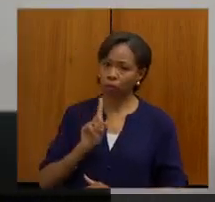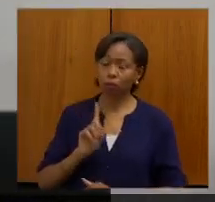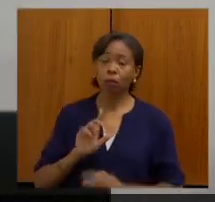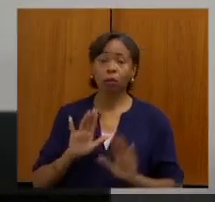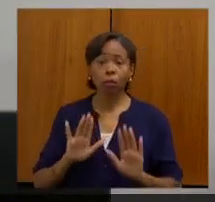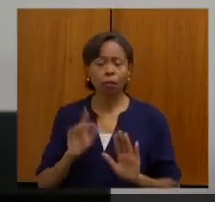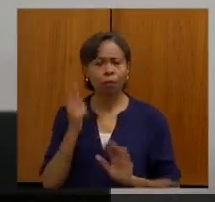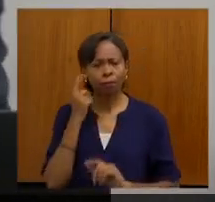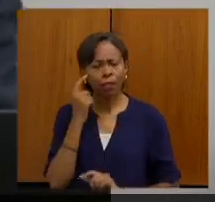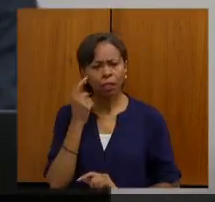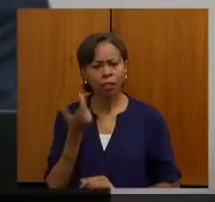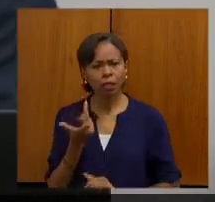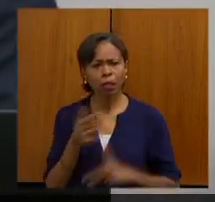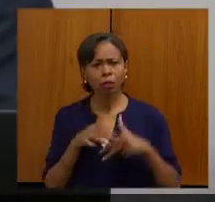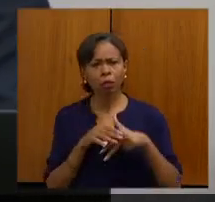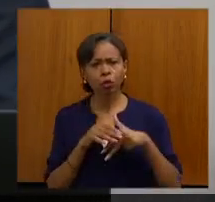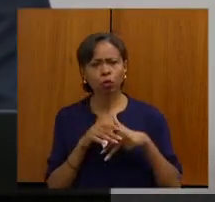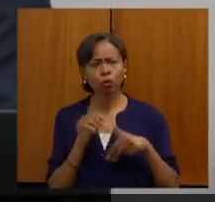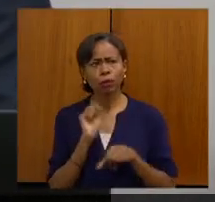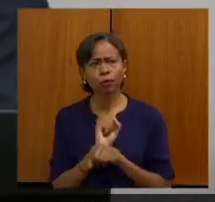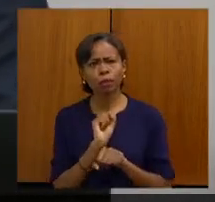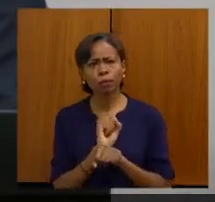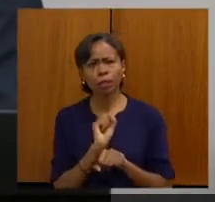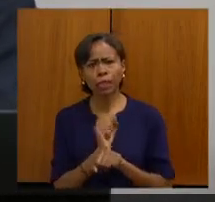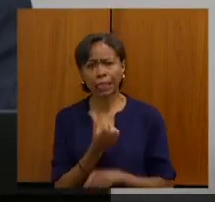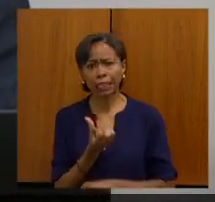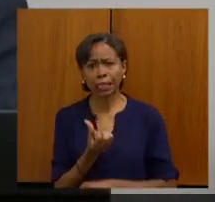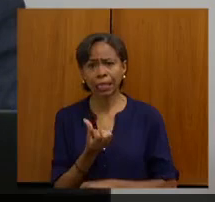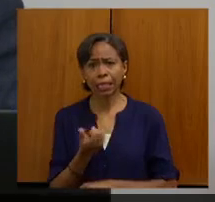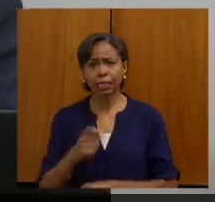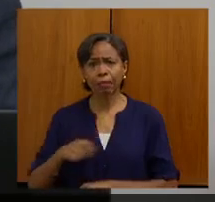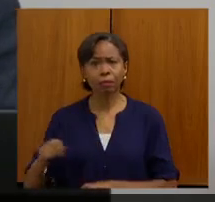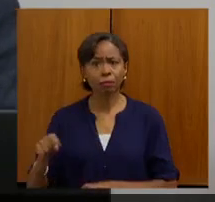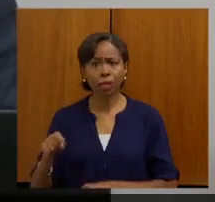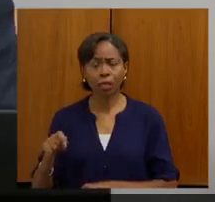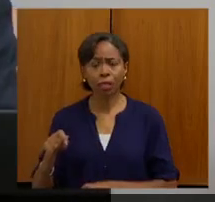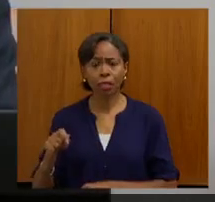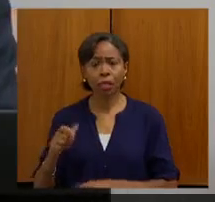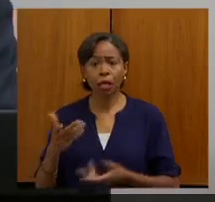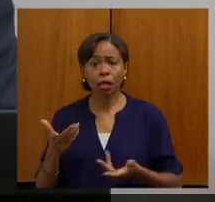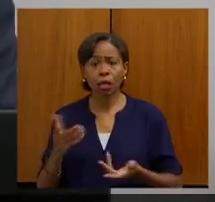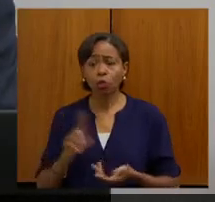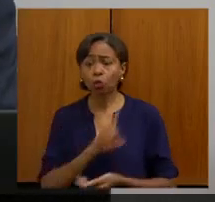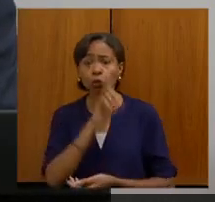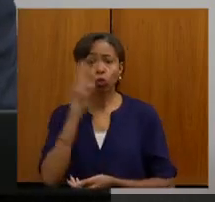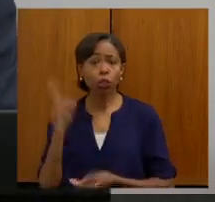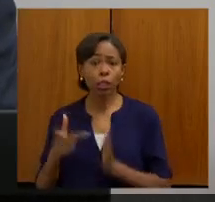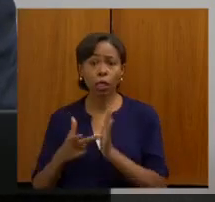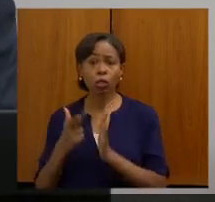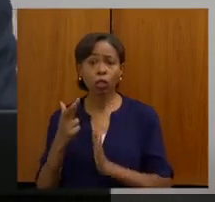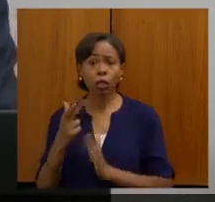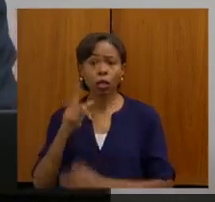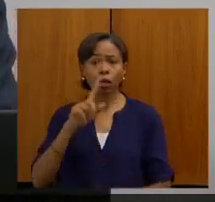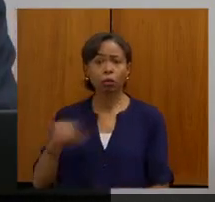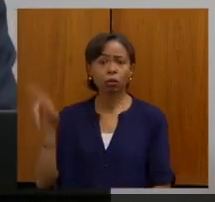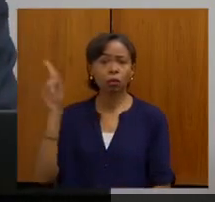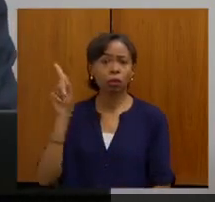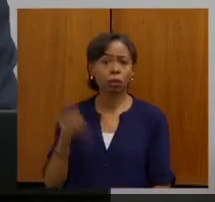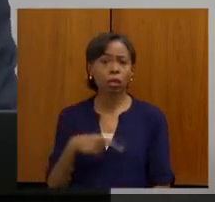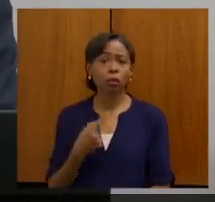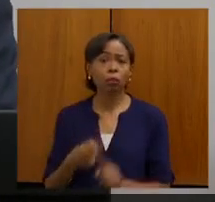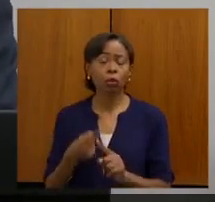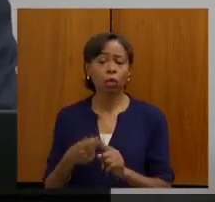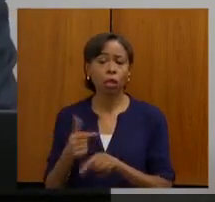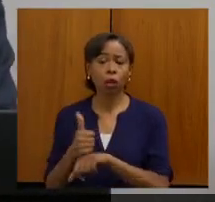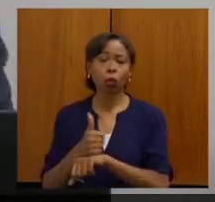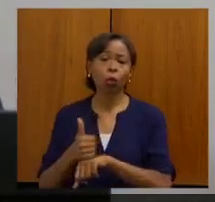Imagina um paciente esperando seis meses para uma cirurgia, tenho certeza que ele vai chegar no dia da cirurgia, a cirurgia vai ser suspensa, porque o cirurgião vai